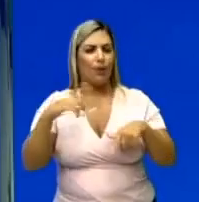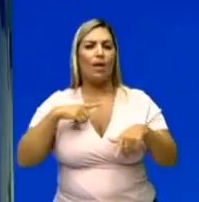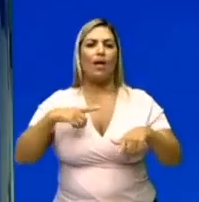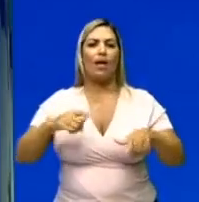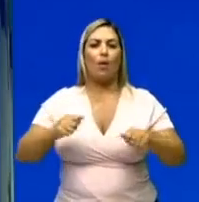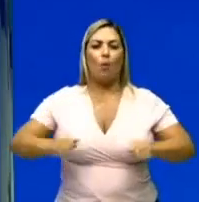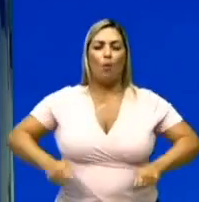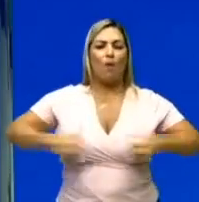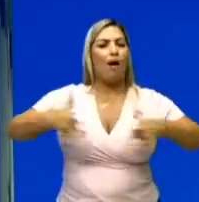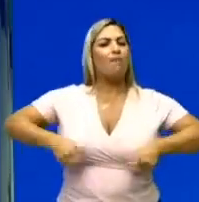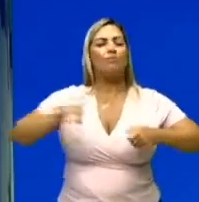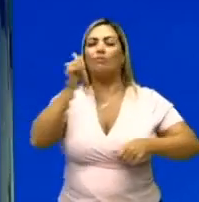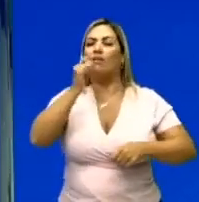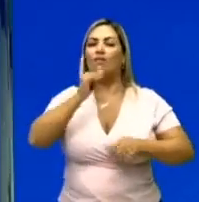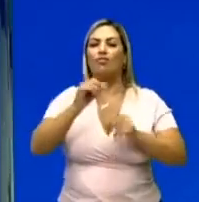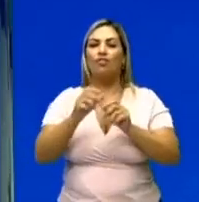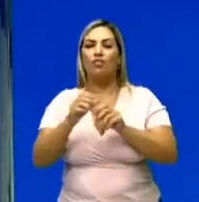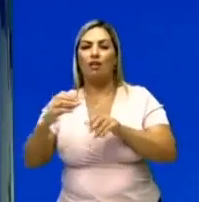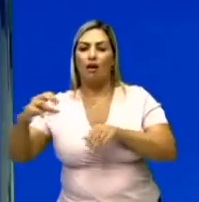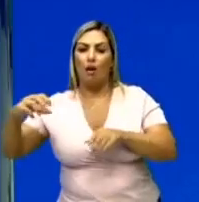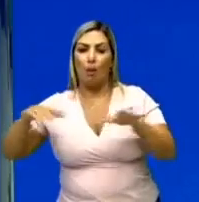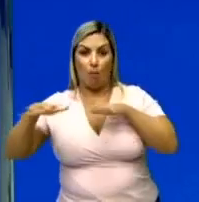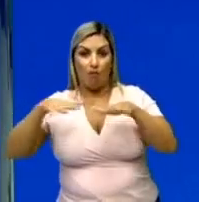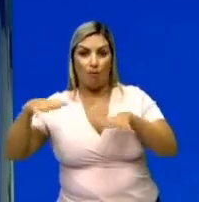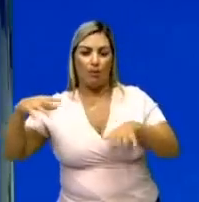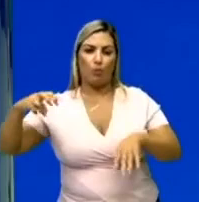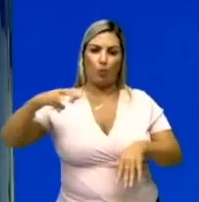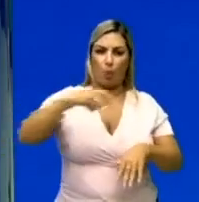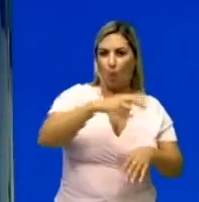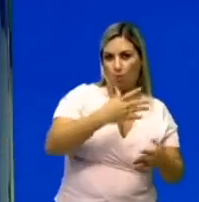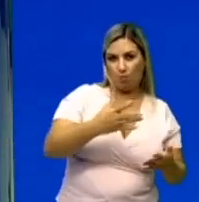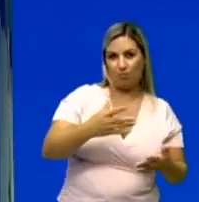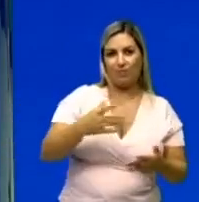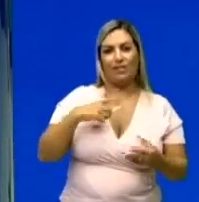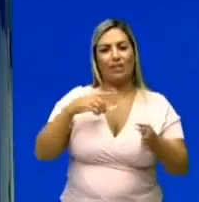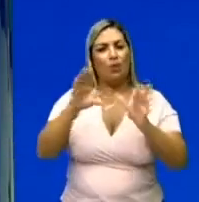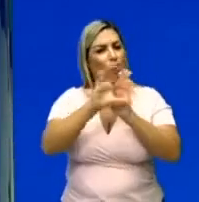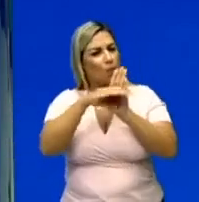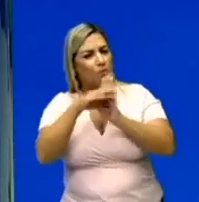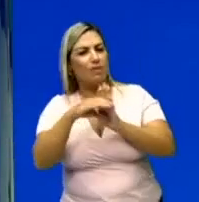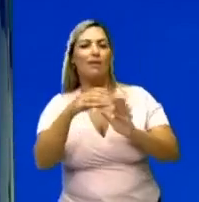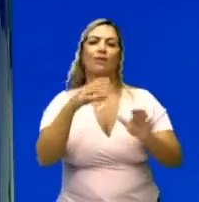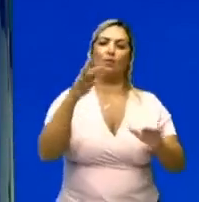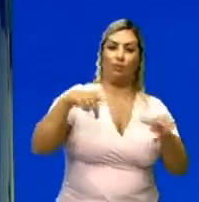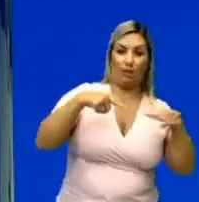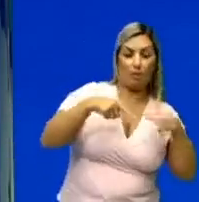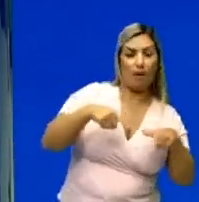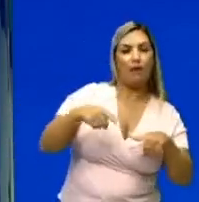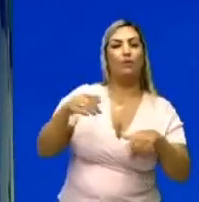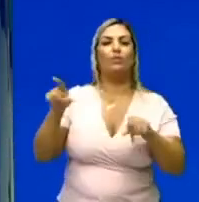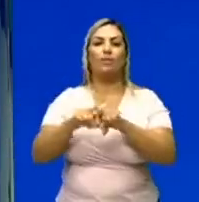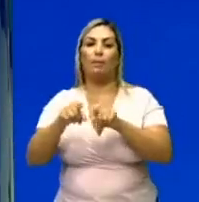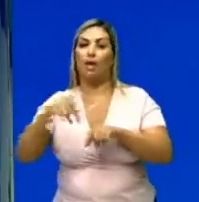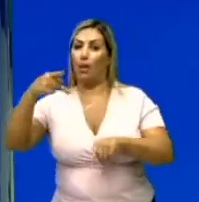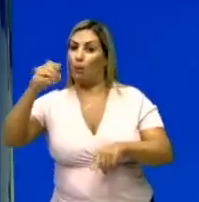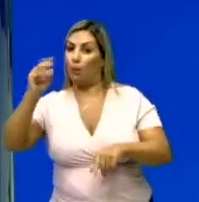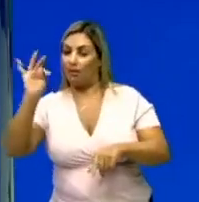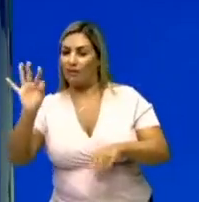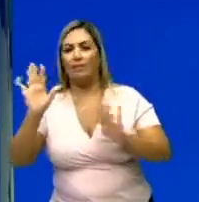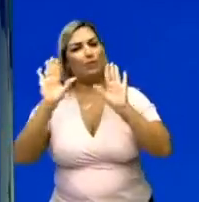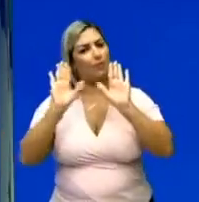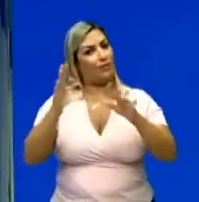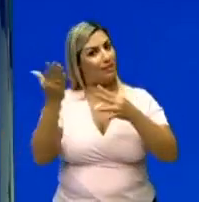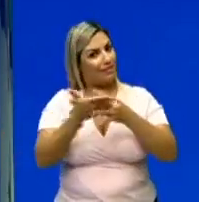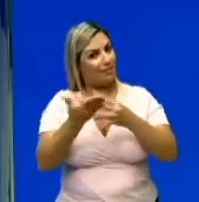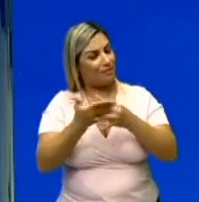gasto de energia para deslocar um corpo. Beleza, galerinha? Então, vimos esses dois conceitos, trabalho e potência. E não saiam daí,